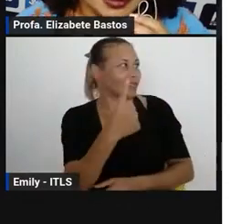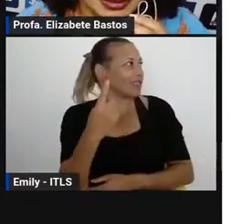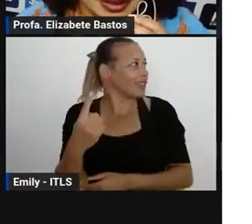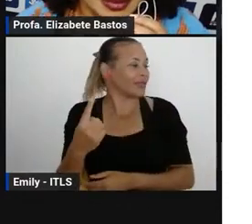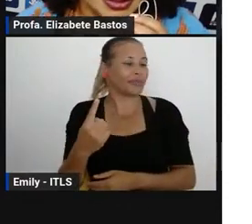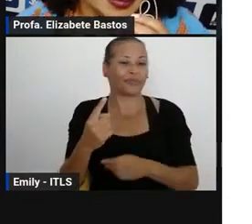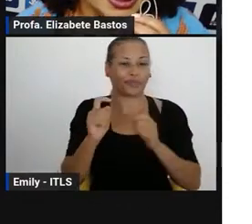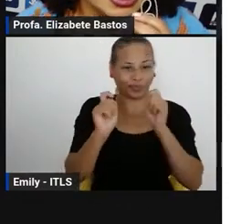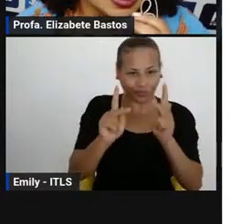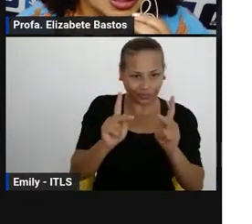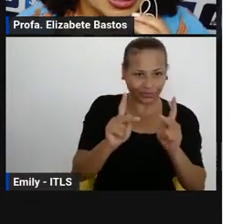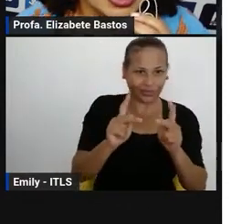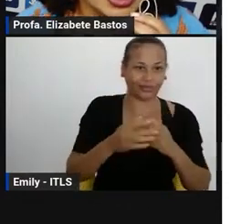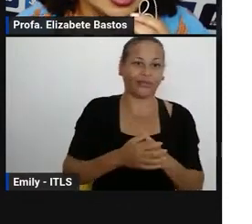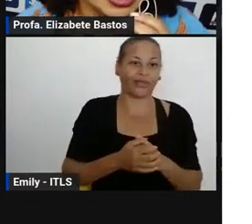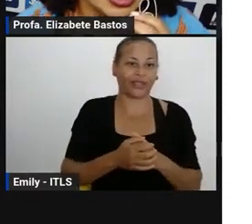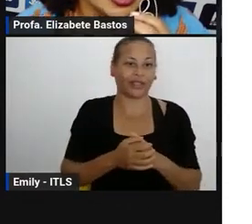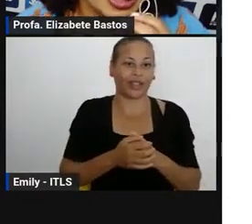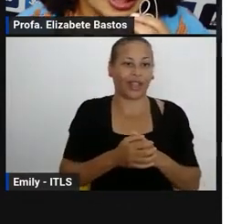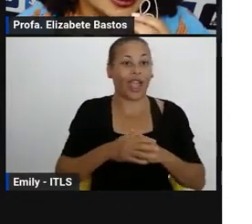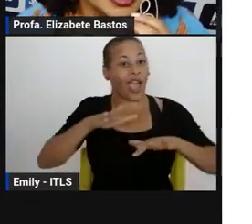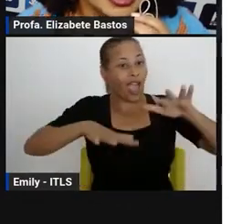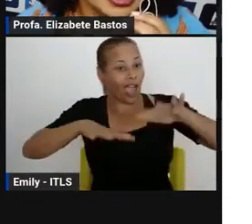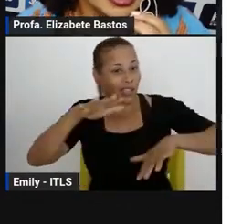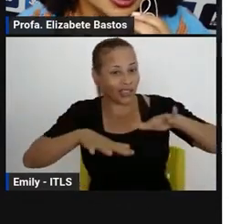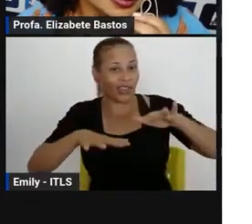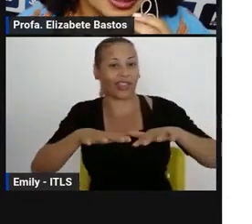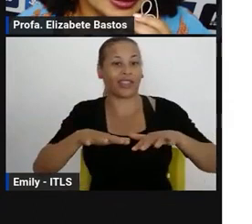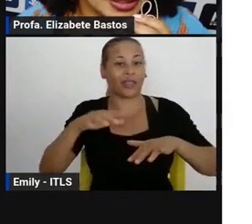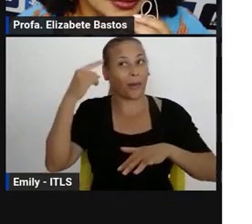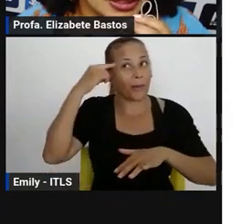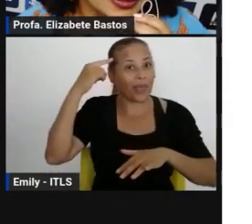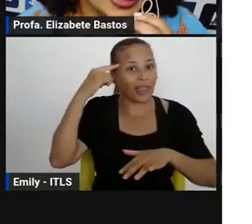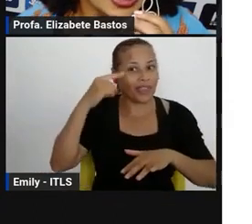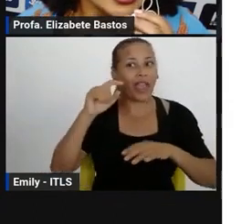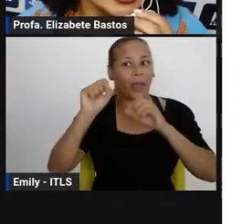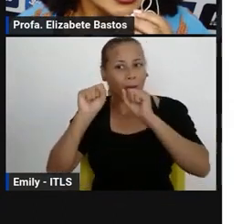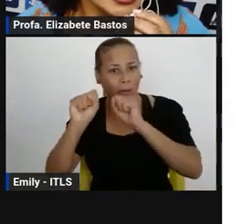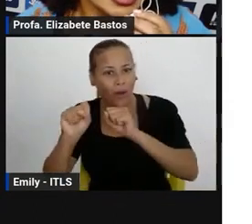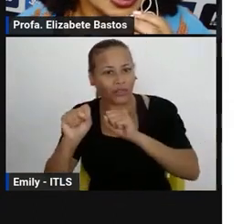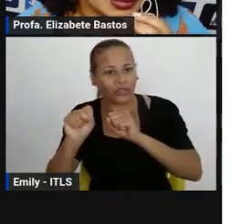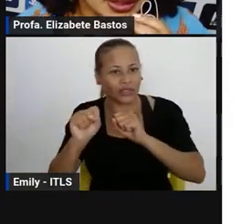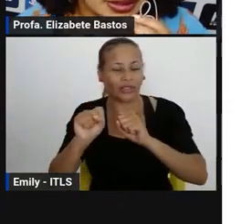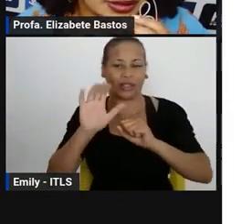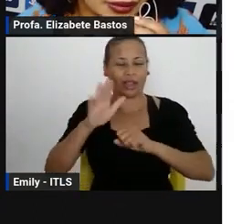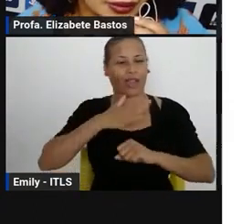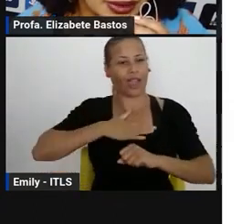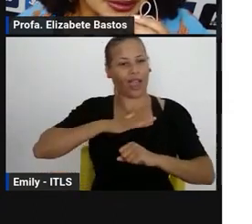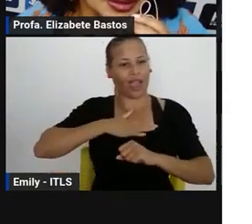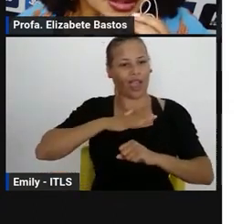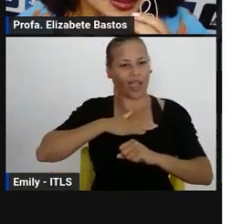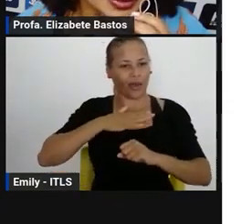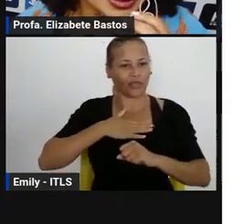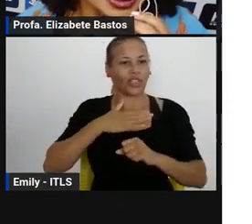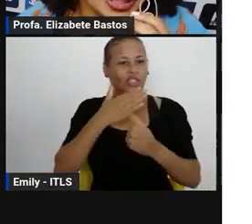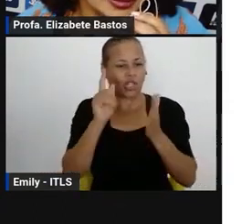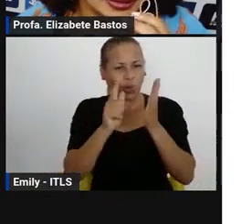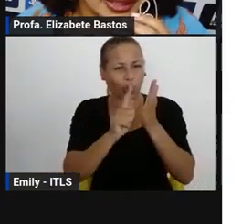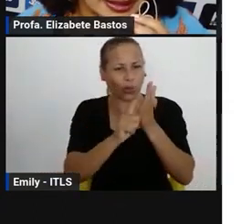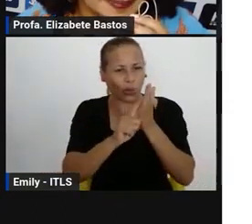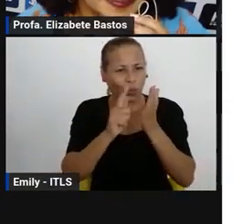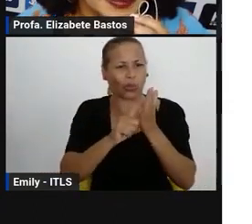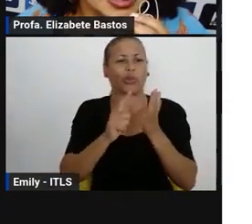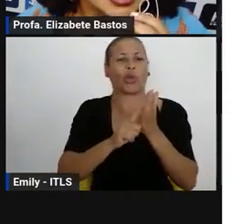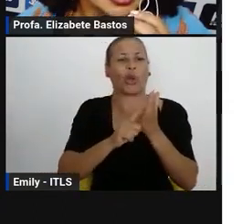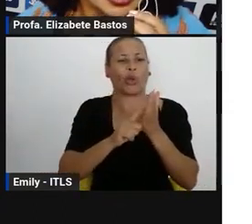chat eu li também que muitas escolas já disseram que já estudaram esse documento das diversificadas, já estudaram esse documento da distribuição de carga